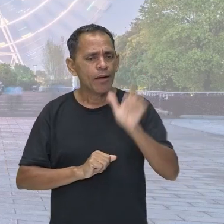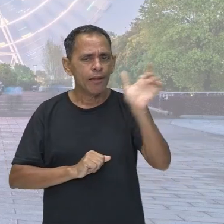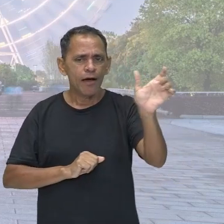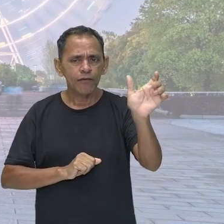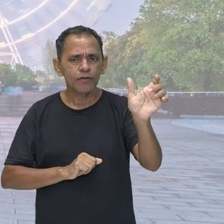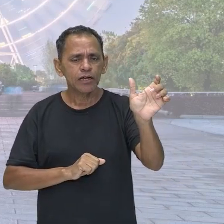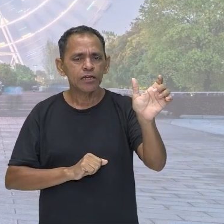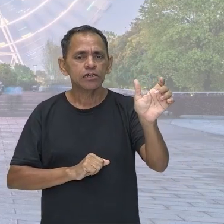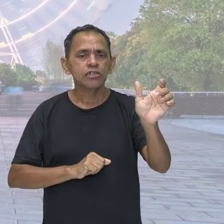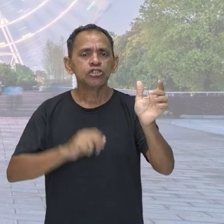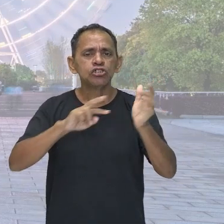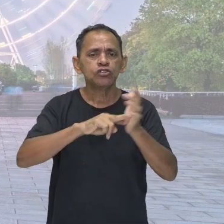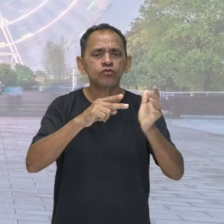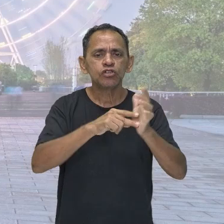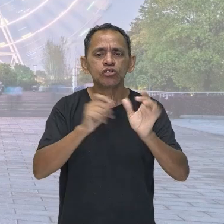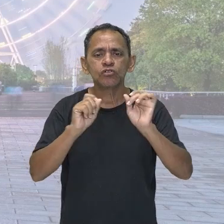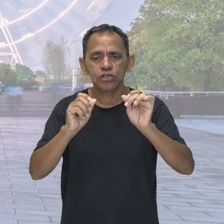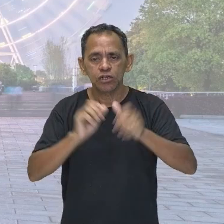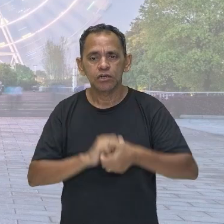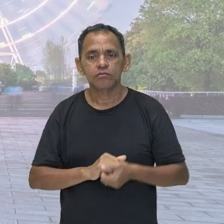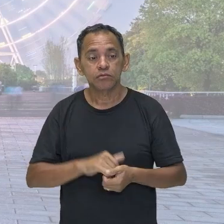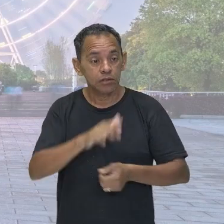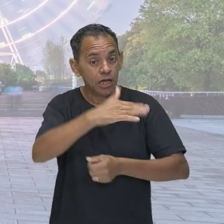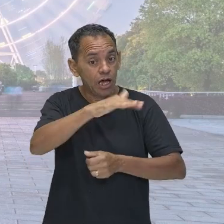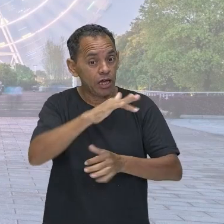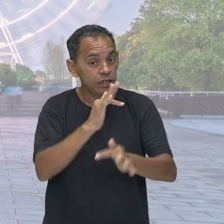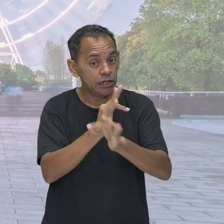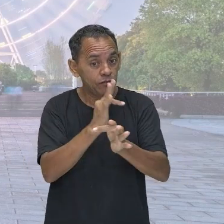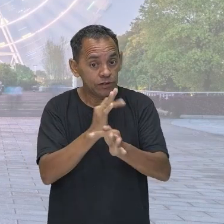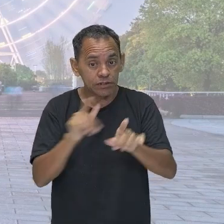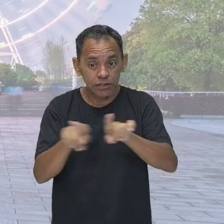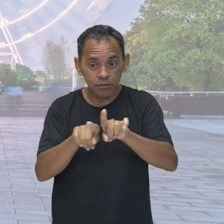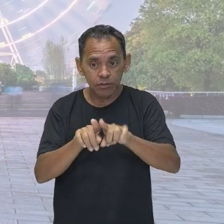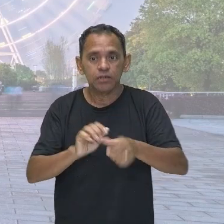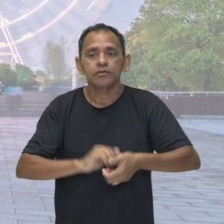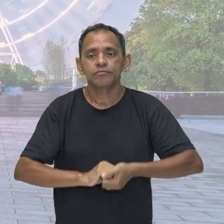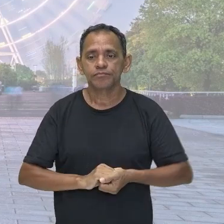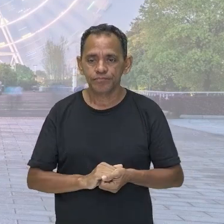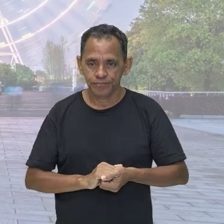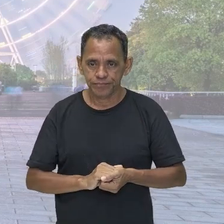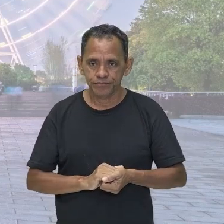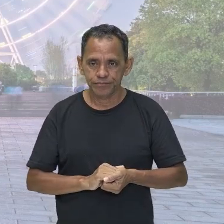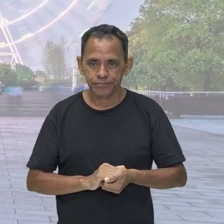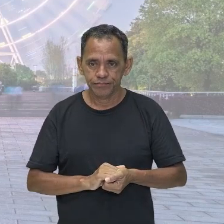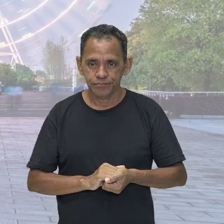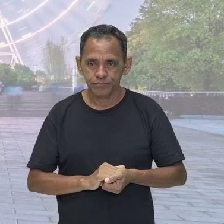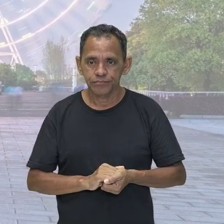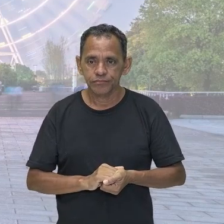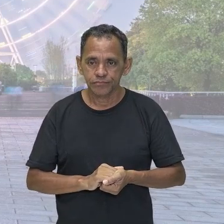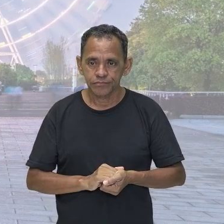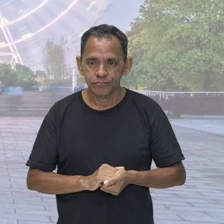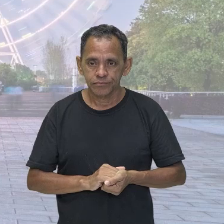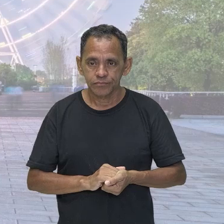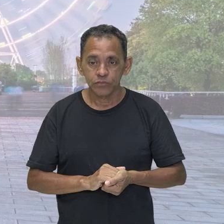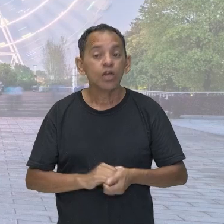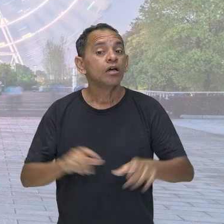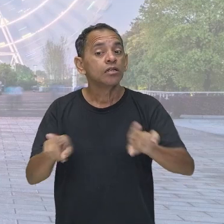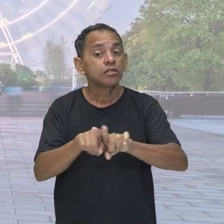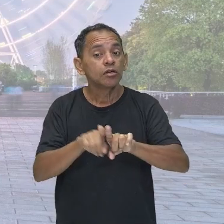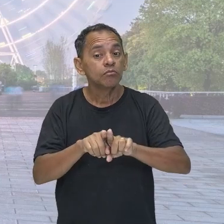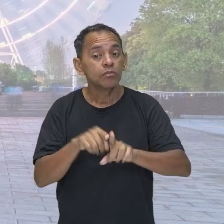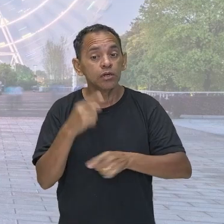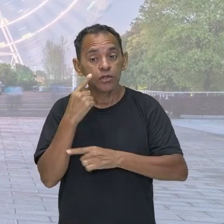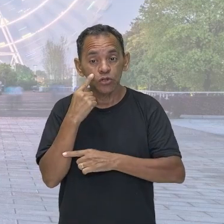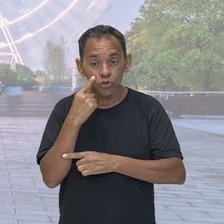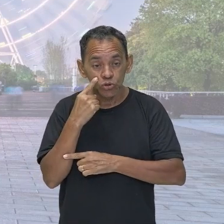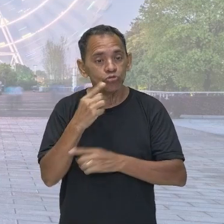grandeza da física, tá pessoal? Então a energia é uma grandeza física, assim como nós falamos aqui no nosso texto, tá pessoal?